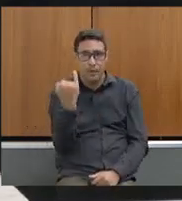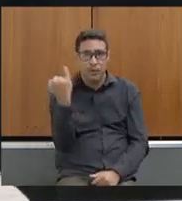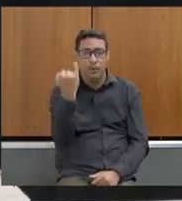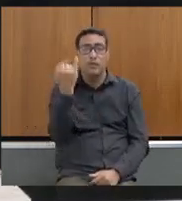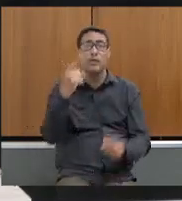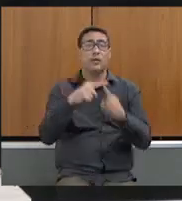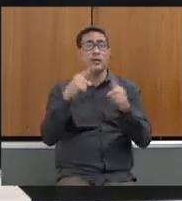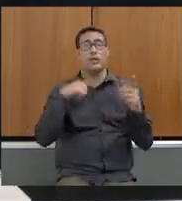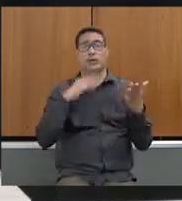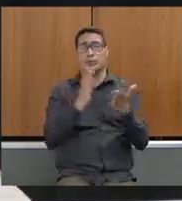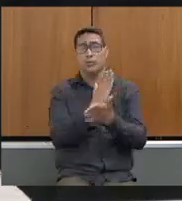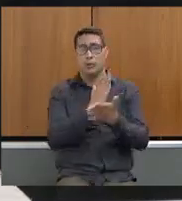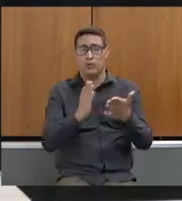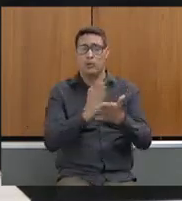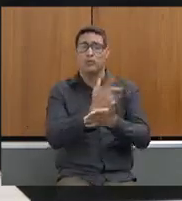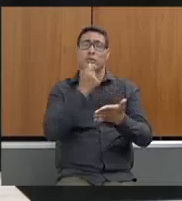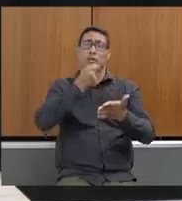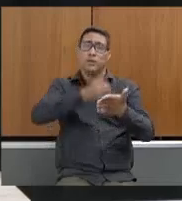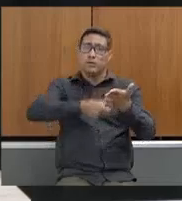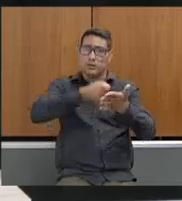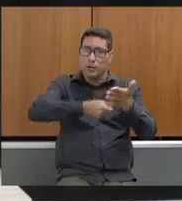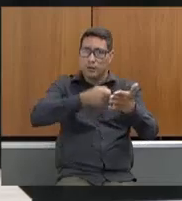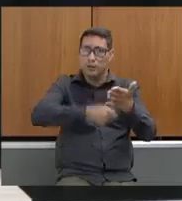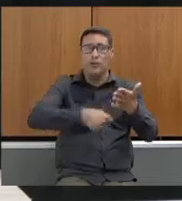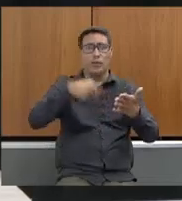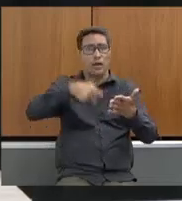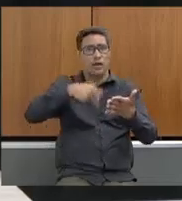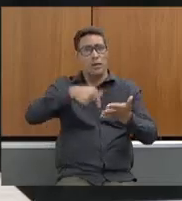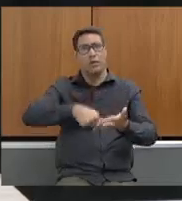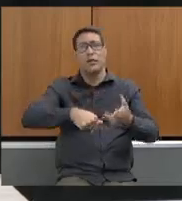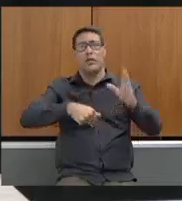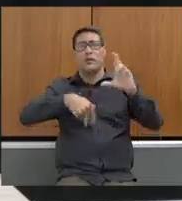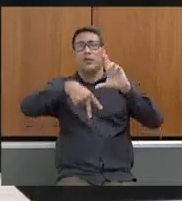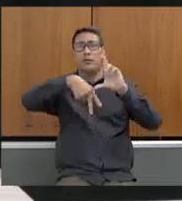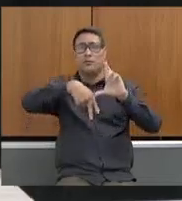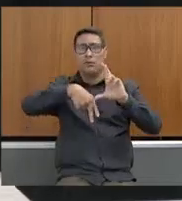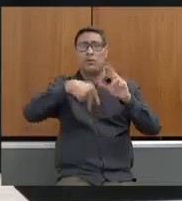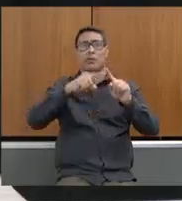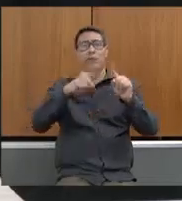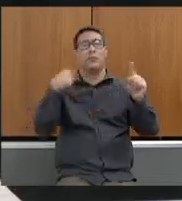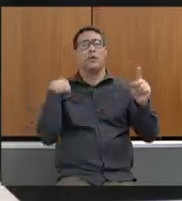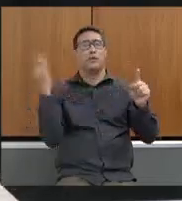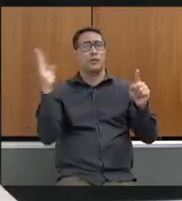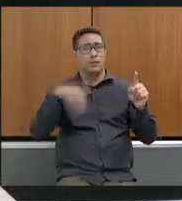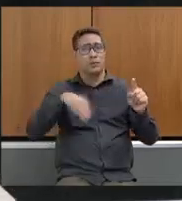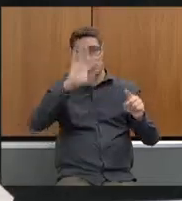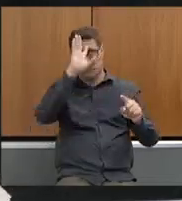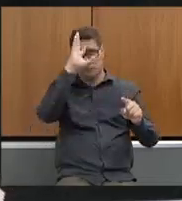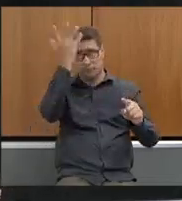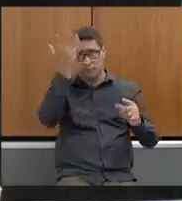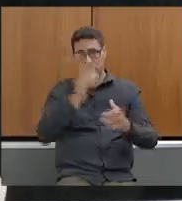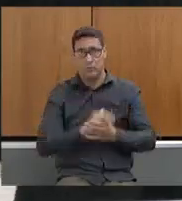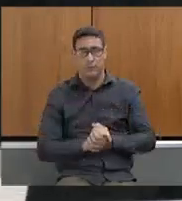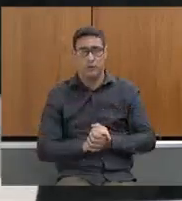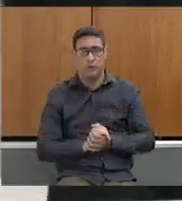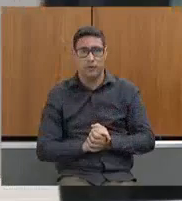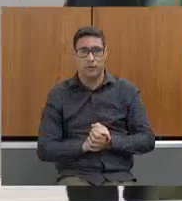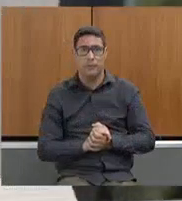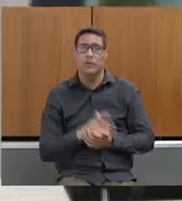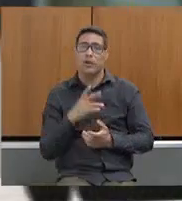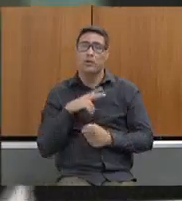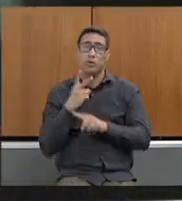desafios que a gente tem em municípios da região metropolitana, e você trazendo para a gente soluções. Sim, deputada, eu estou